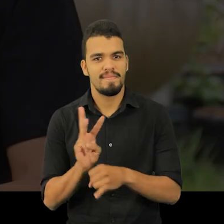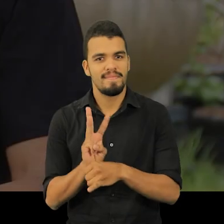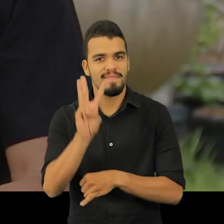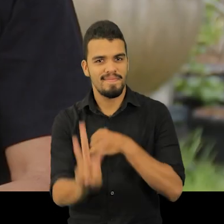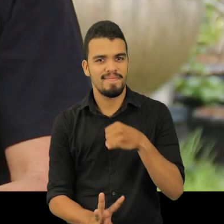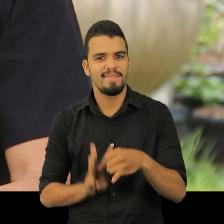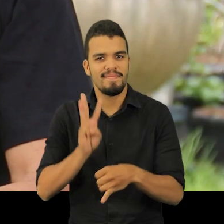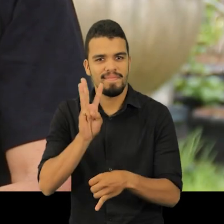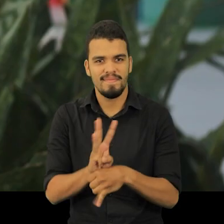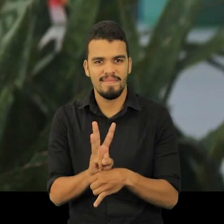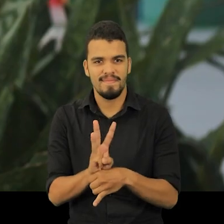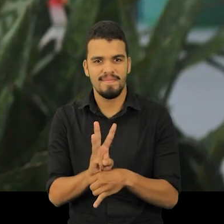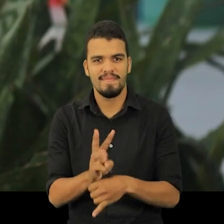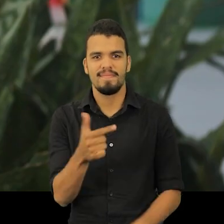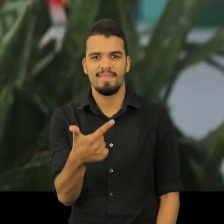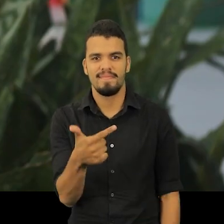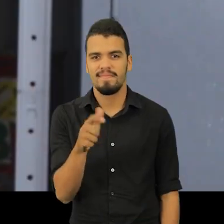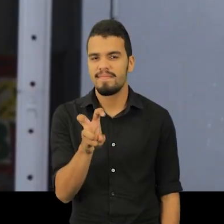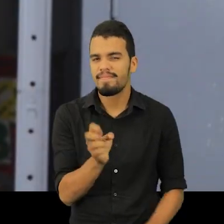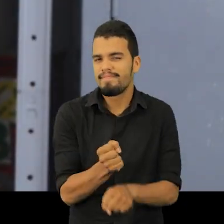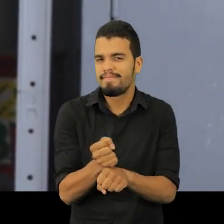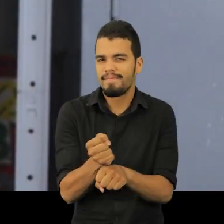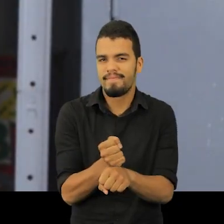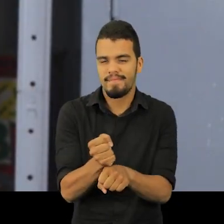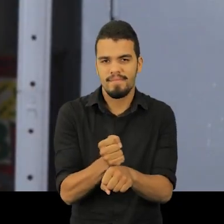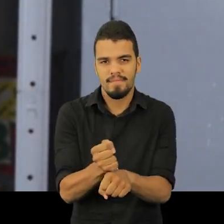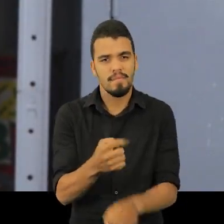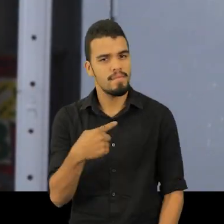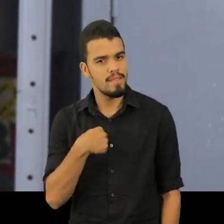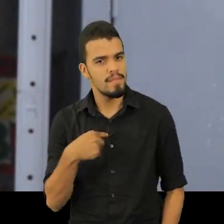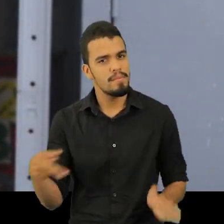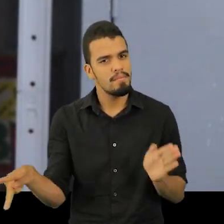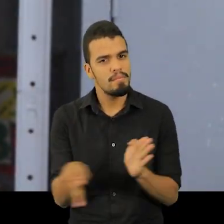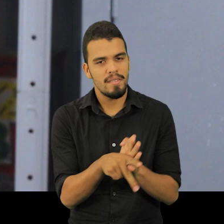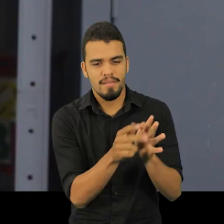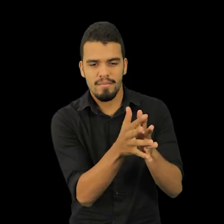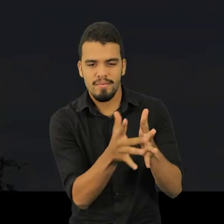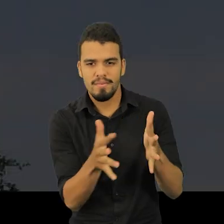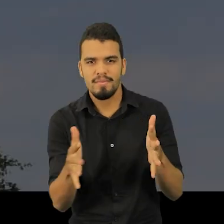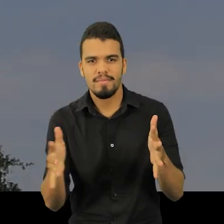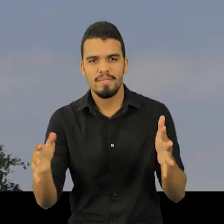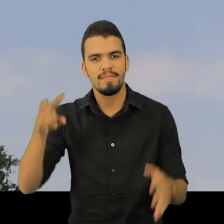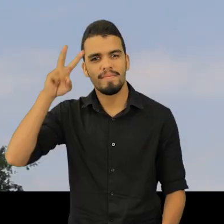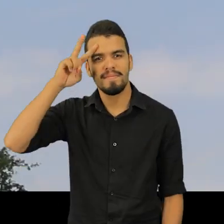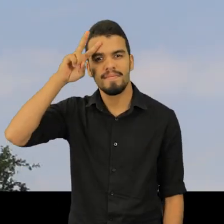A UEMA NET faz 25 anos e eu faço parte dessa história.